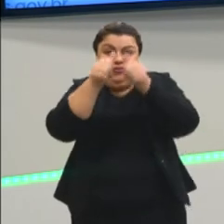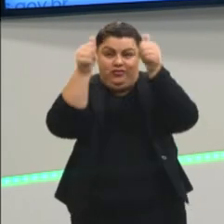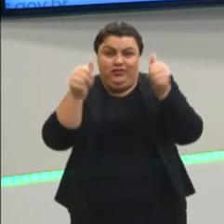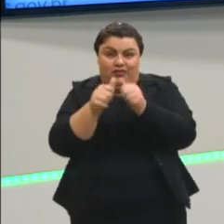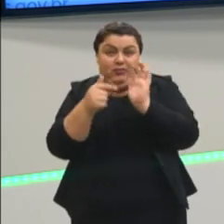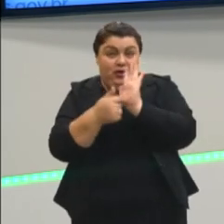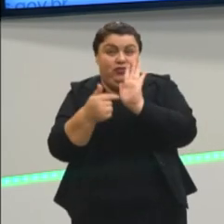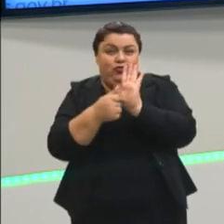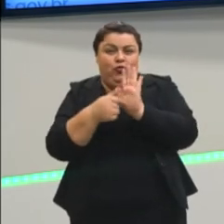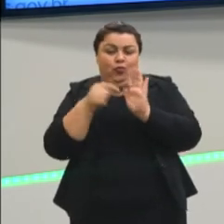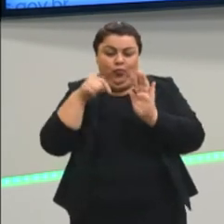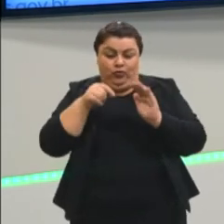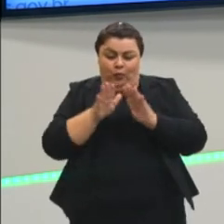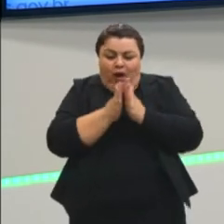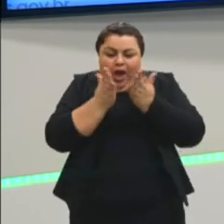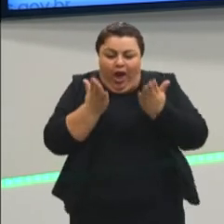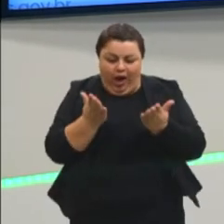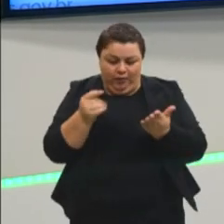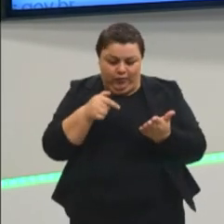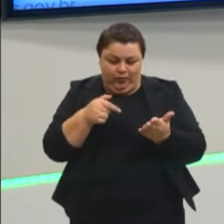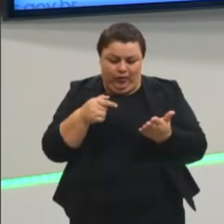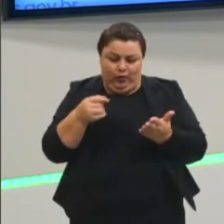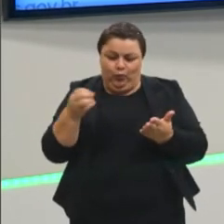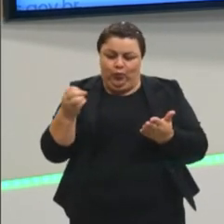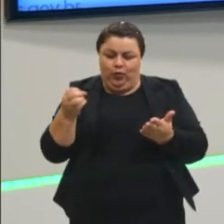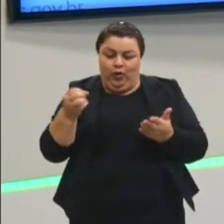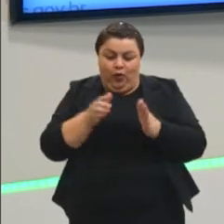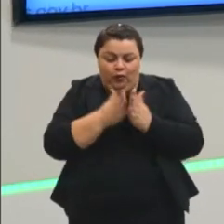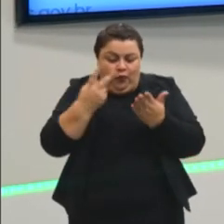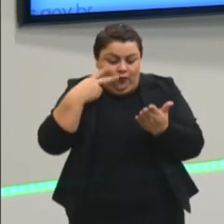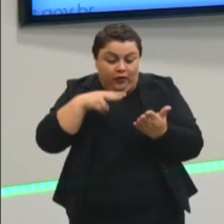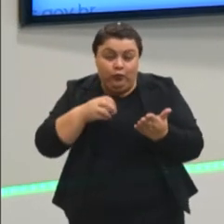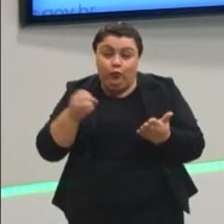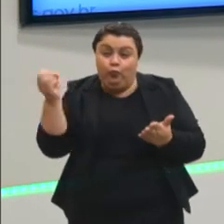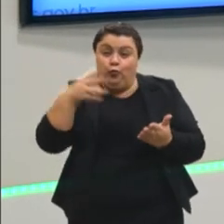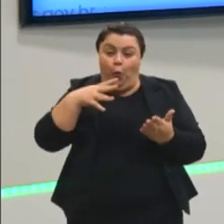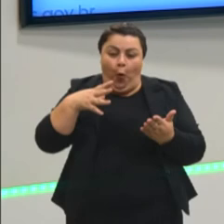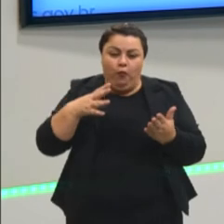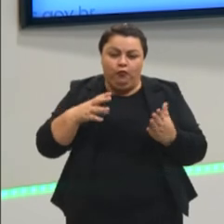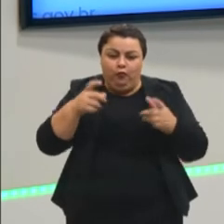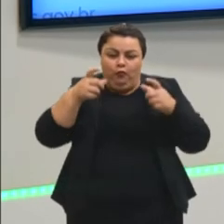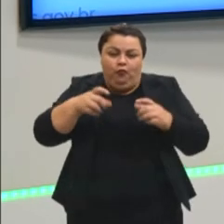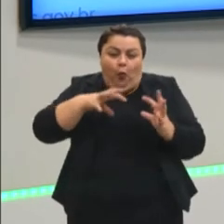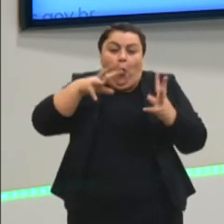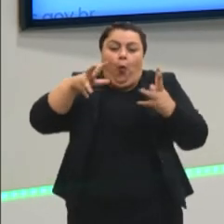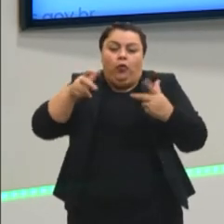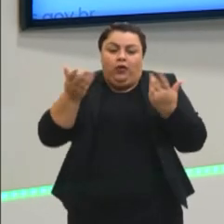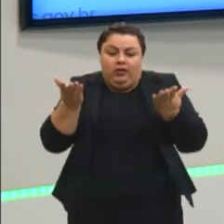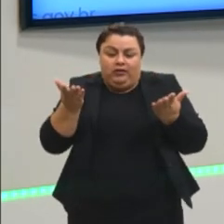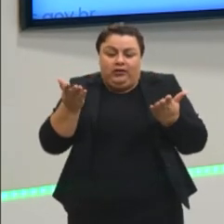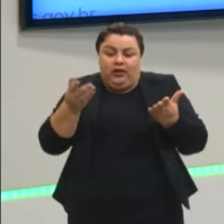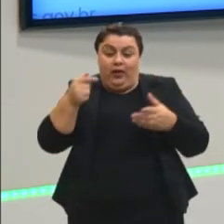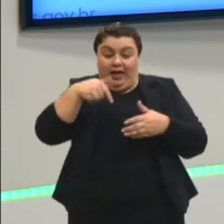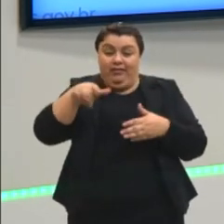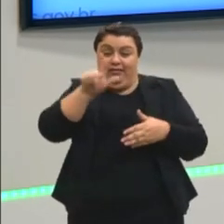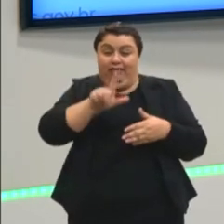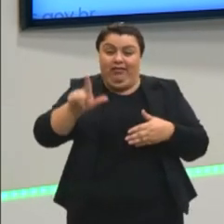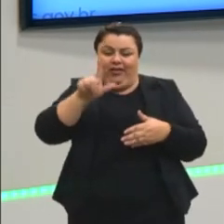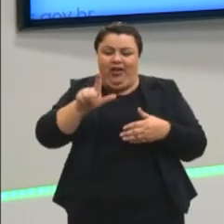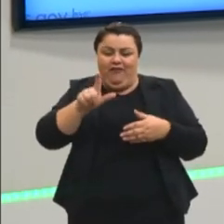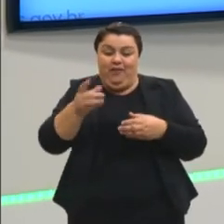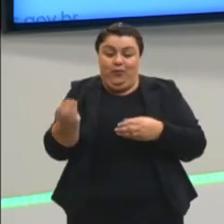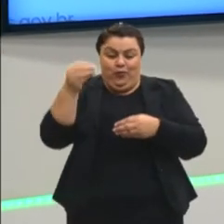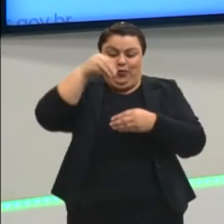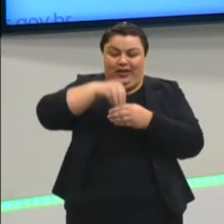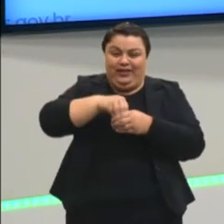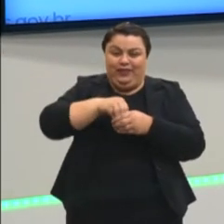Quando eu abro o livro, eu abro um novo universo. Então, essa linguagem literária, ela vai me botar nesse novo universo, nessa recriação